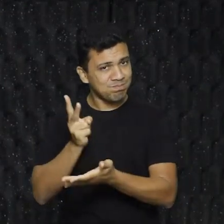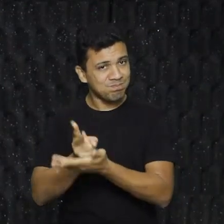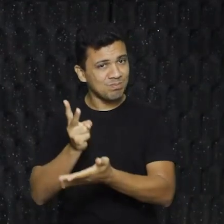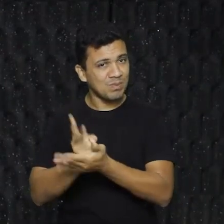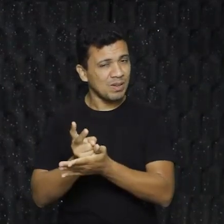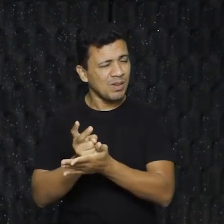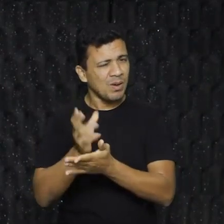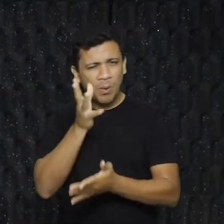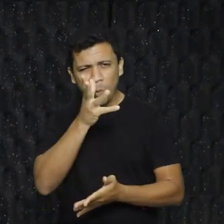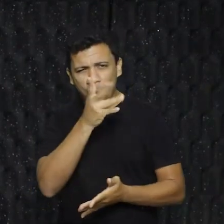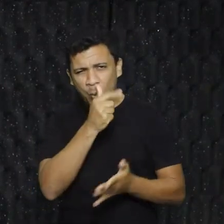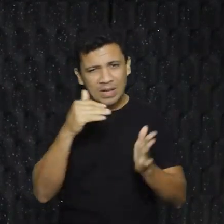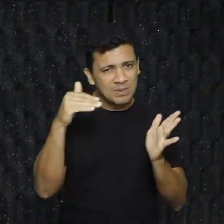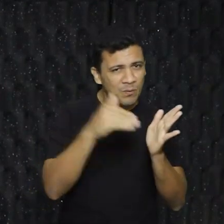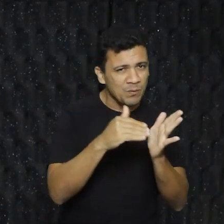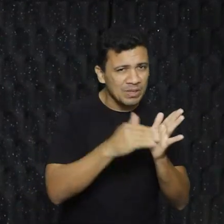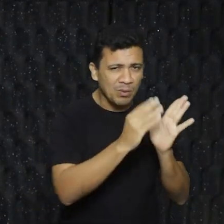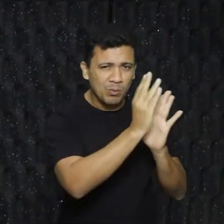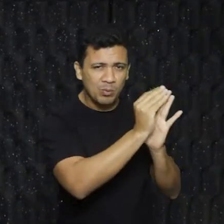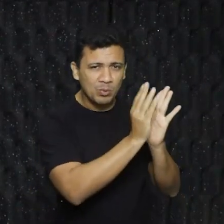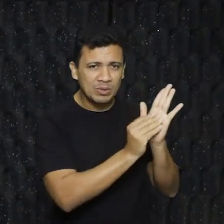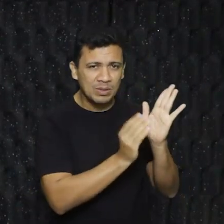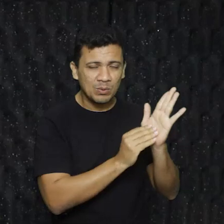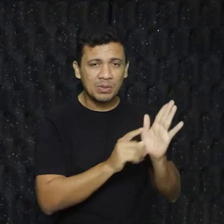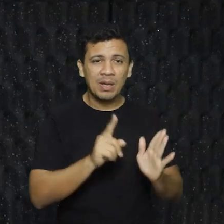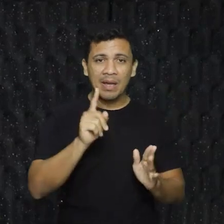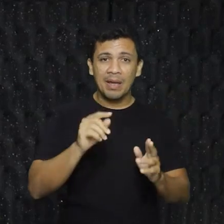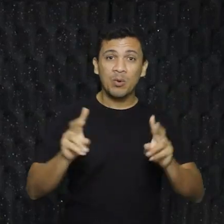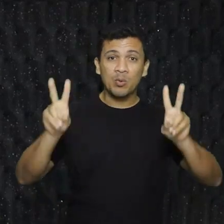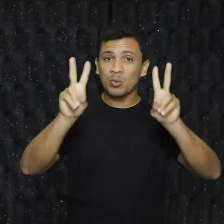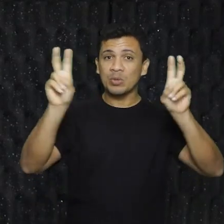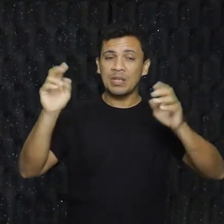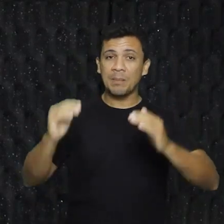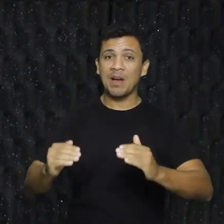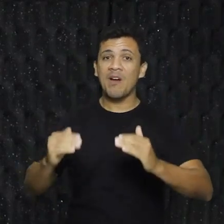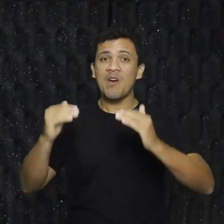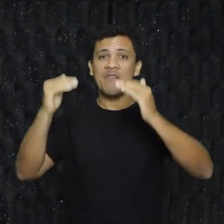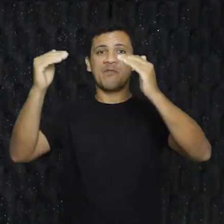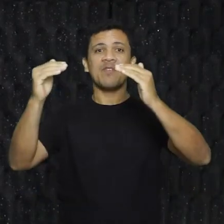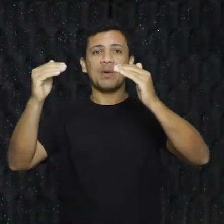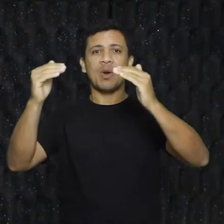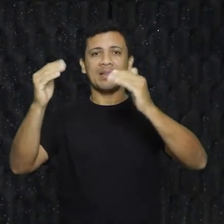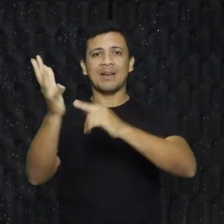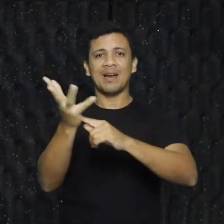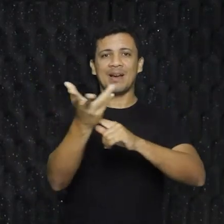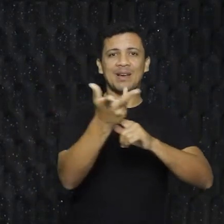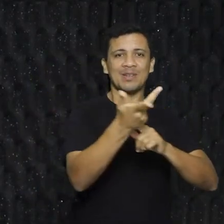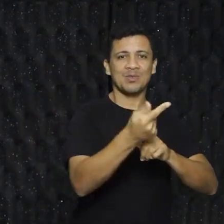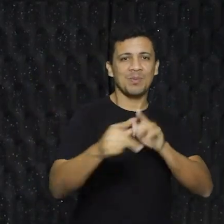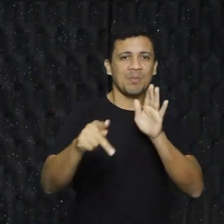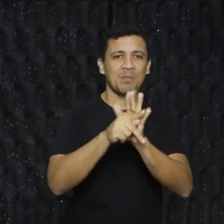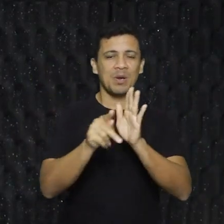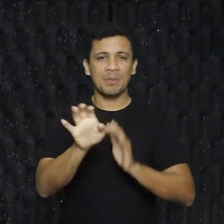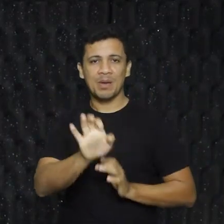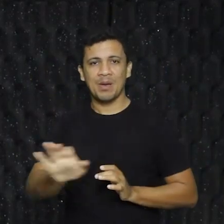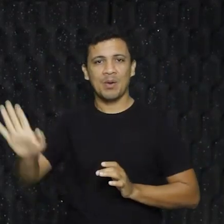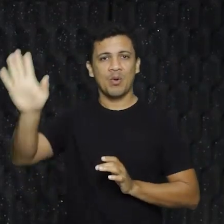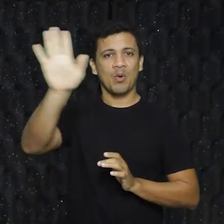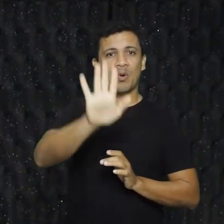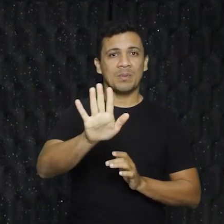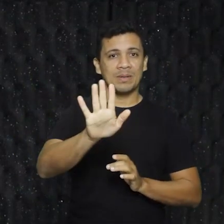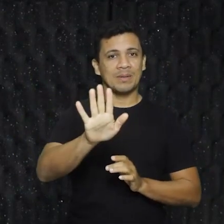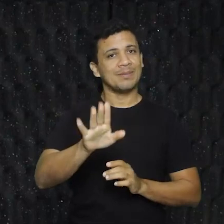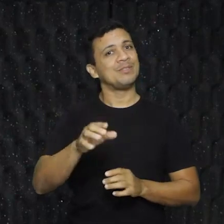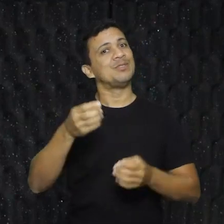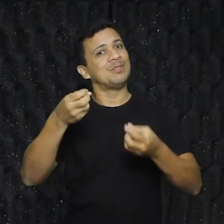conteúdo. Aqui são as vanguardas europeias. Eu já expliquei sobre elas e vanguardas no Enem, ele não cai,